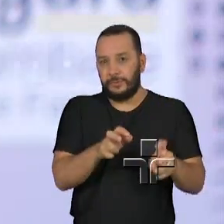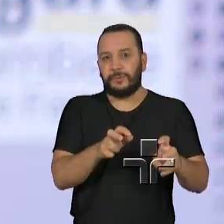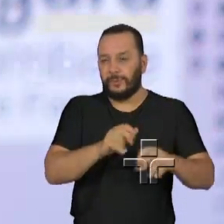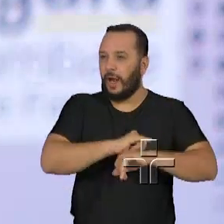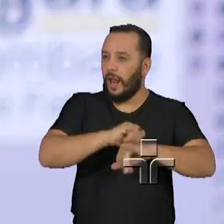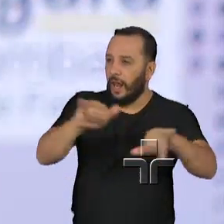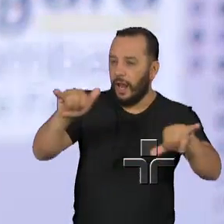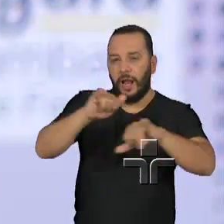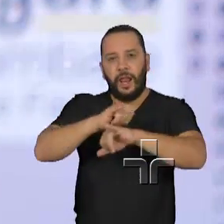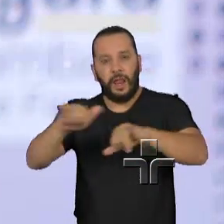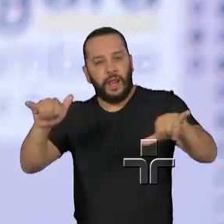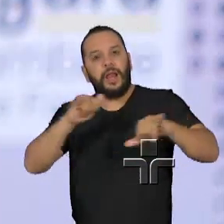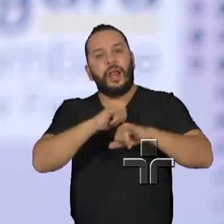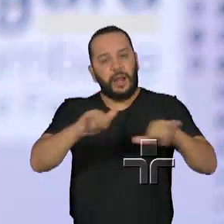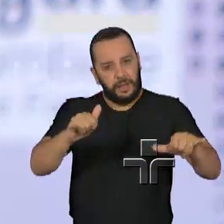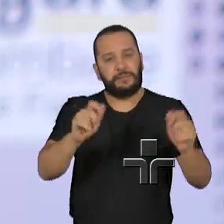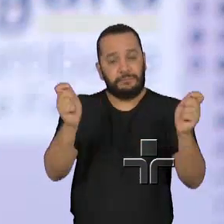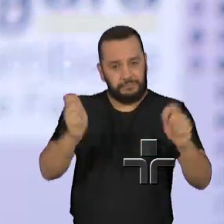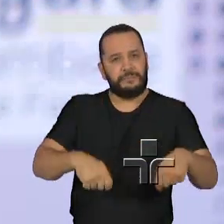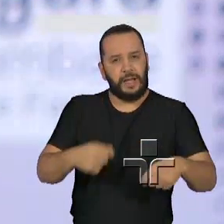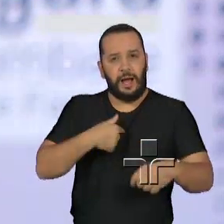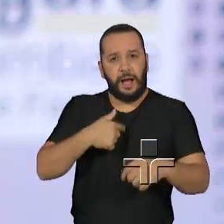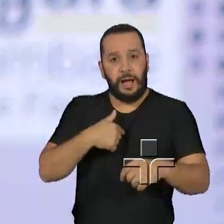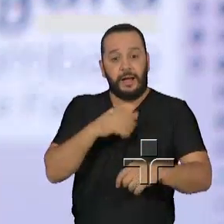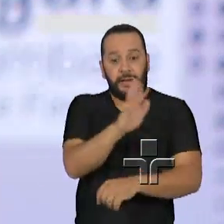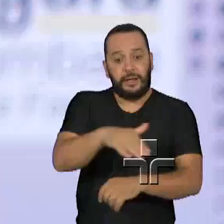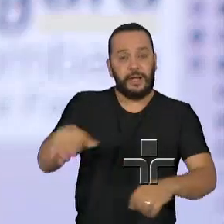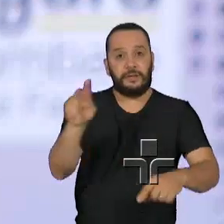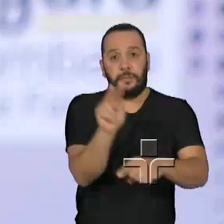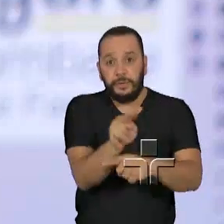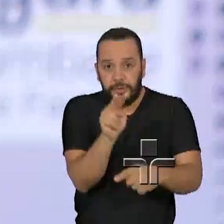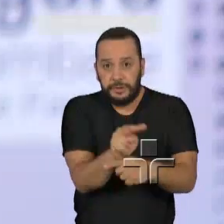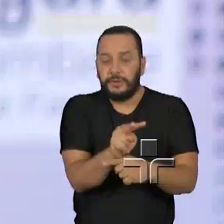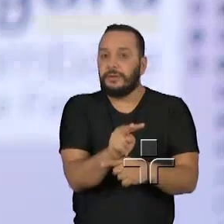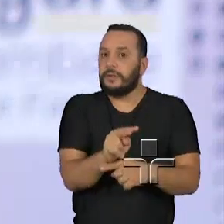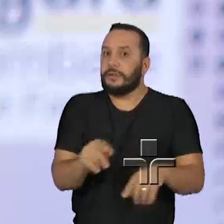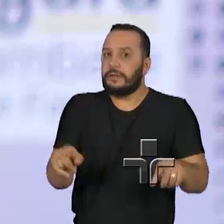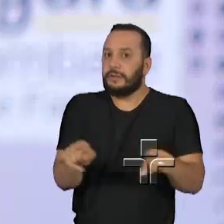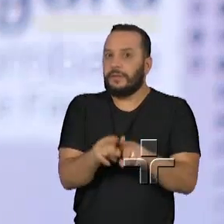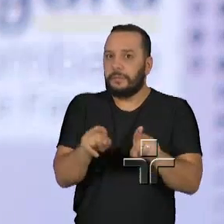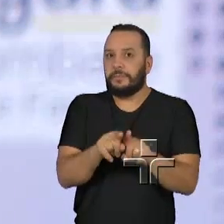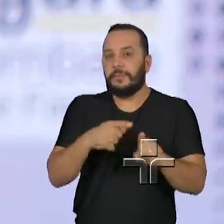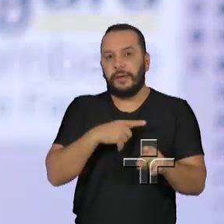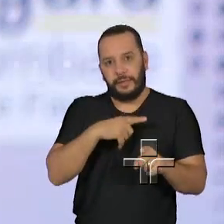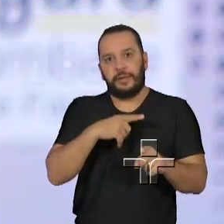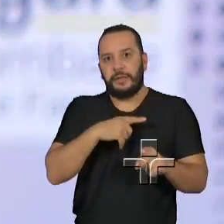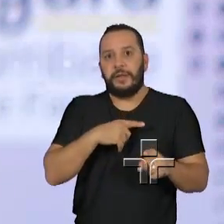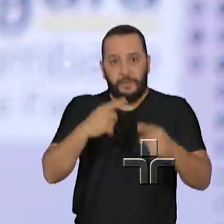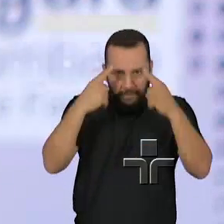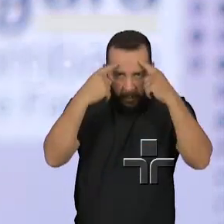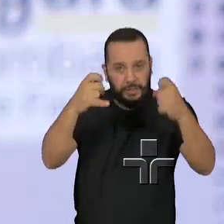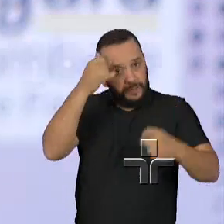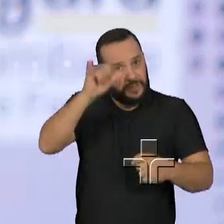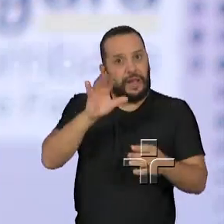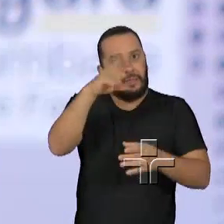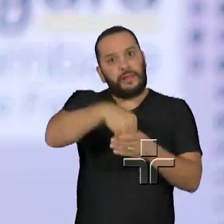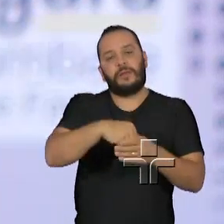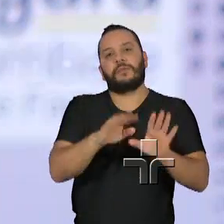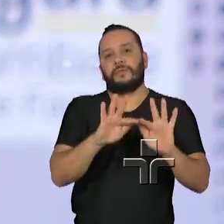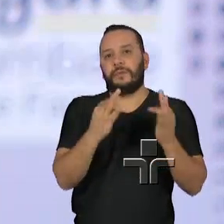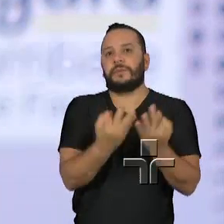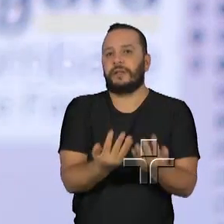forma da gente garantir tanto a autoproteção da criança e quanto a não-perpetuação isso dentro do ambiente familiar. Então, não